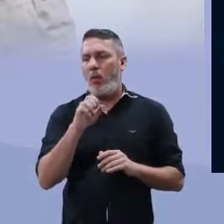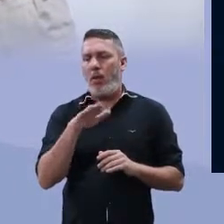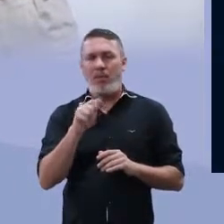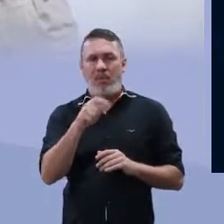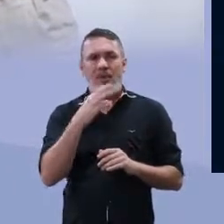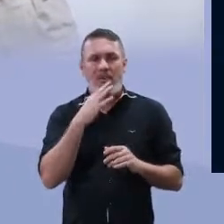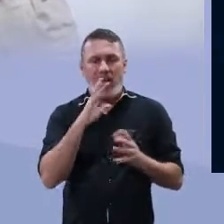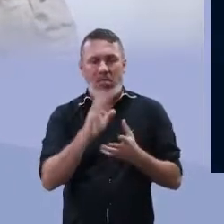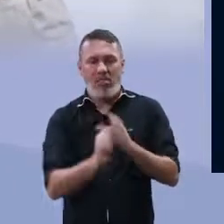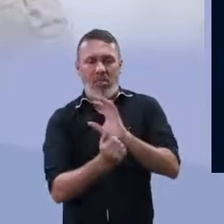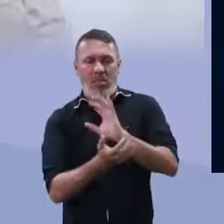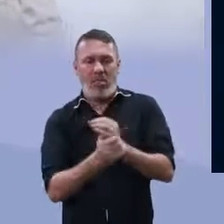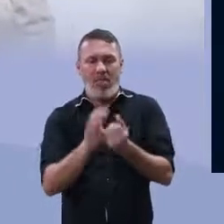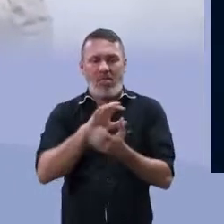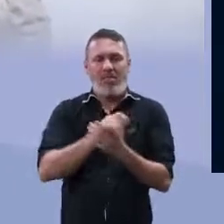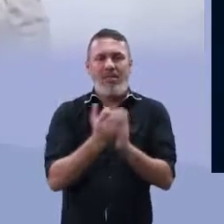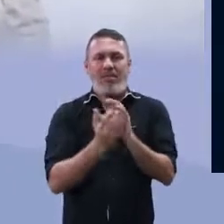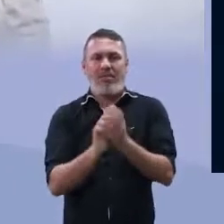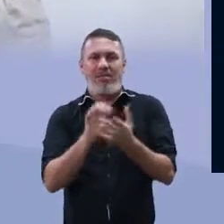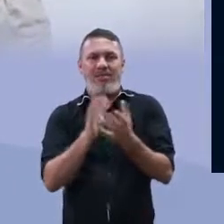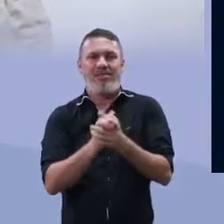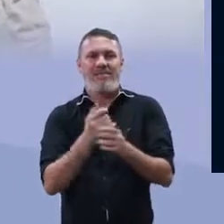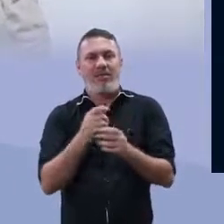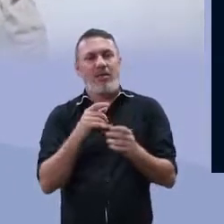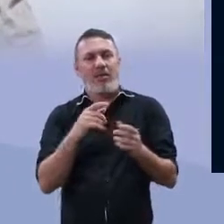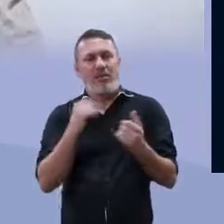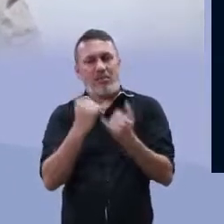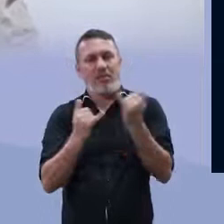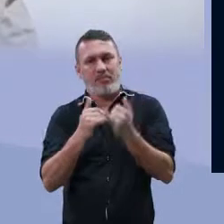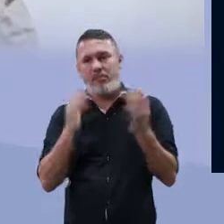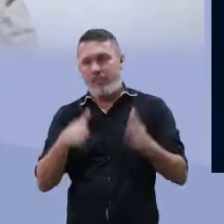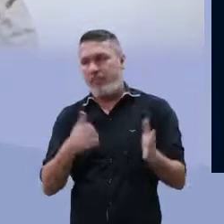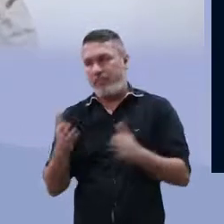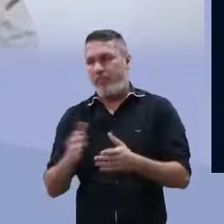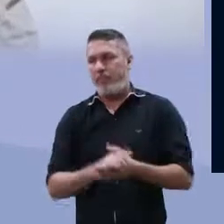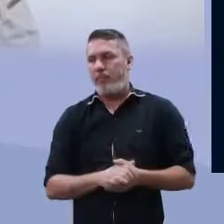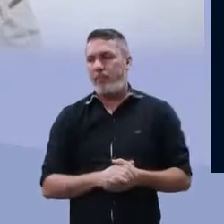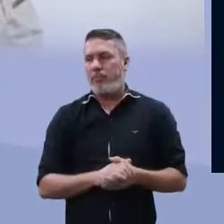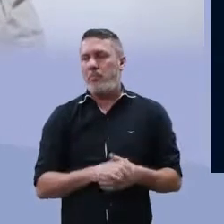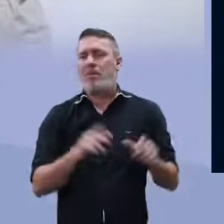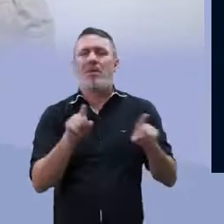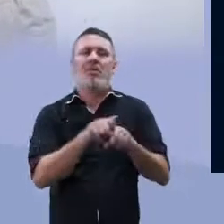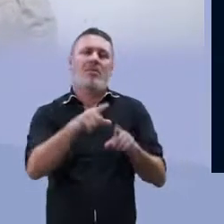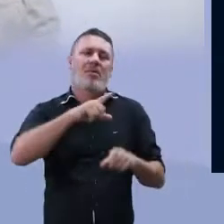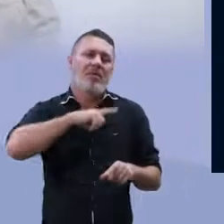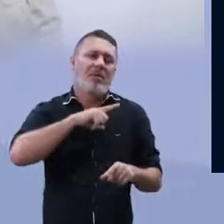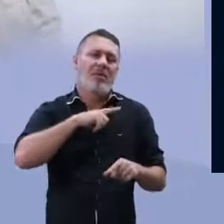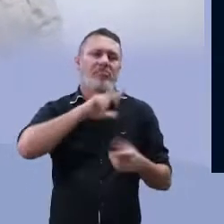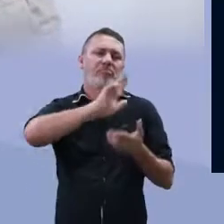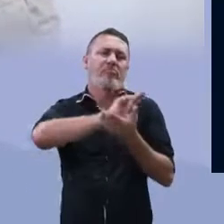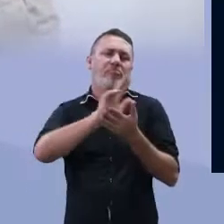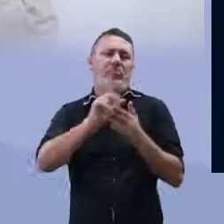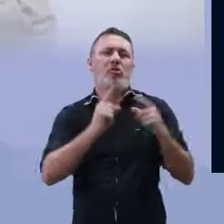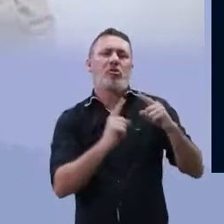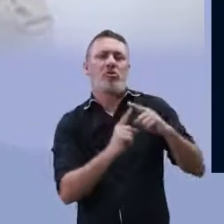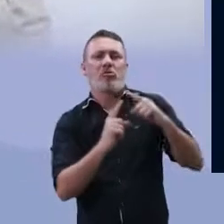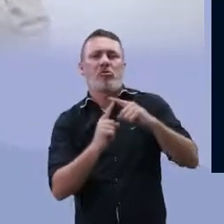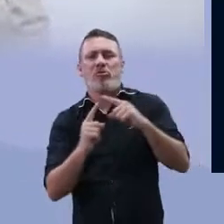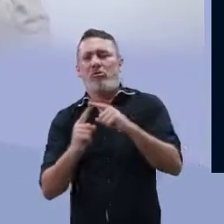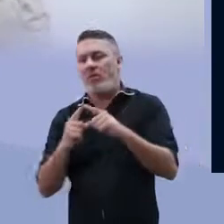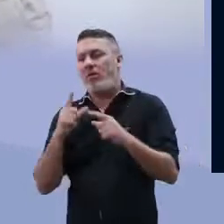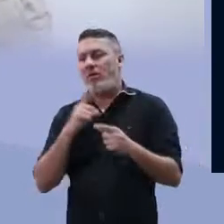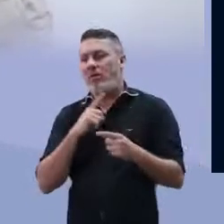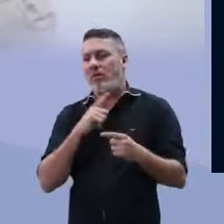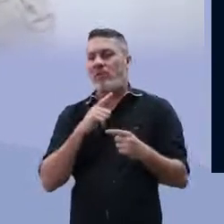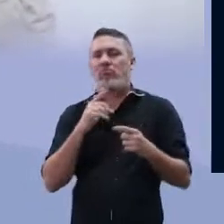entamoeba estonítica. Tem até aquela moeba, né? Em referência a ela. E temos também a entamoeba gengivales, a